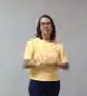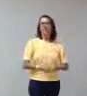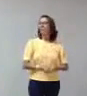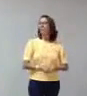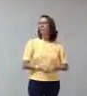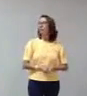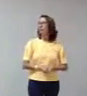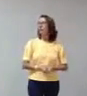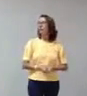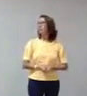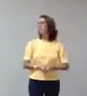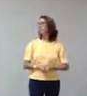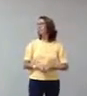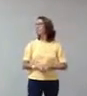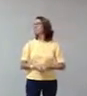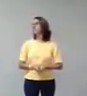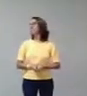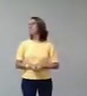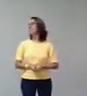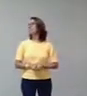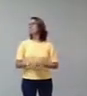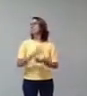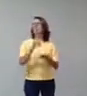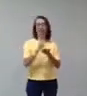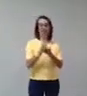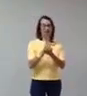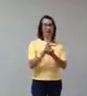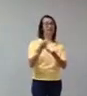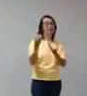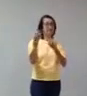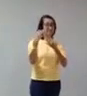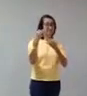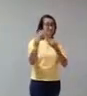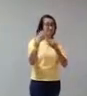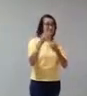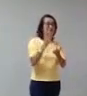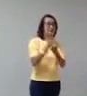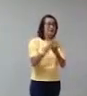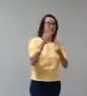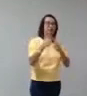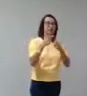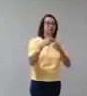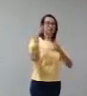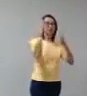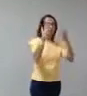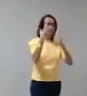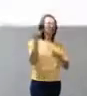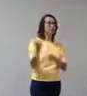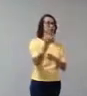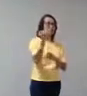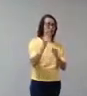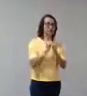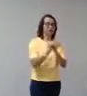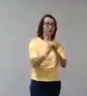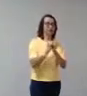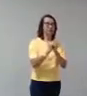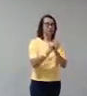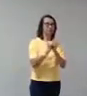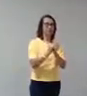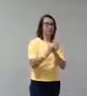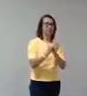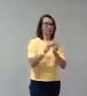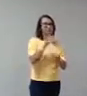Eles nos ensinam, eles nos ensinaram que diante das adversidades, o importante é estarmos juntos. não